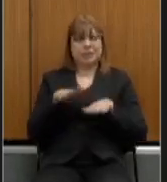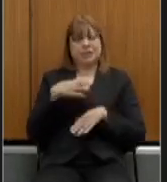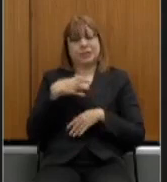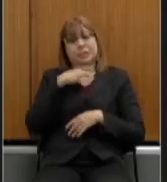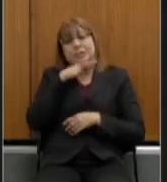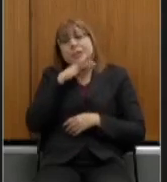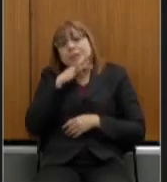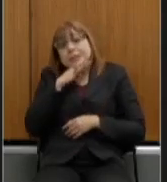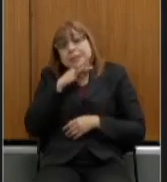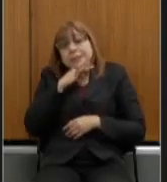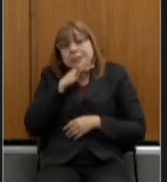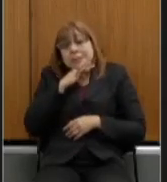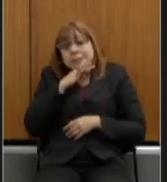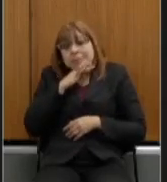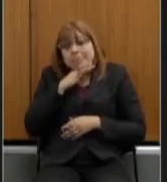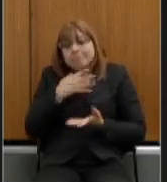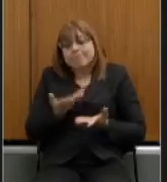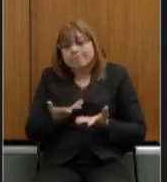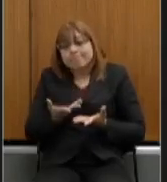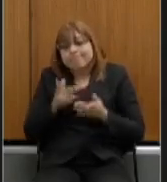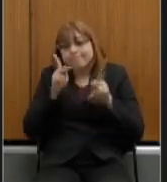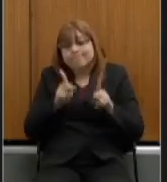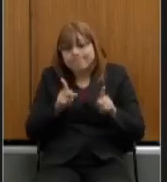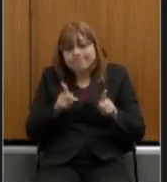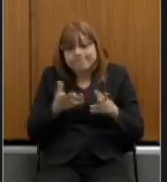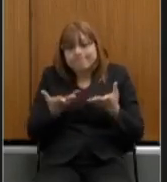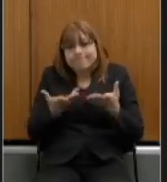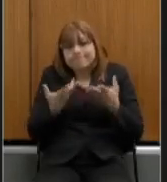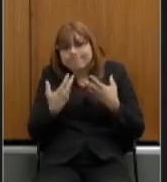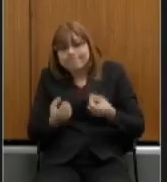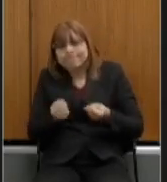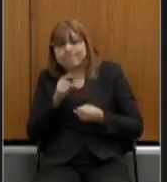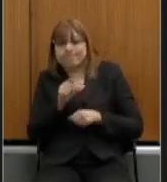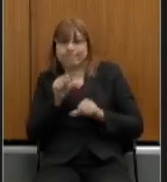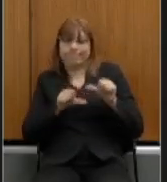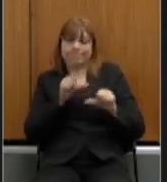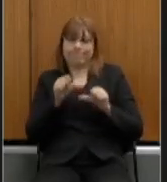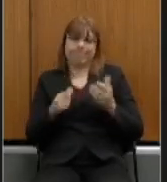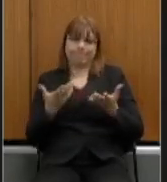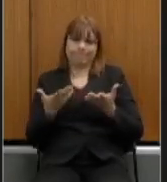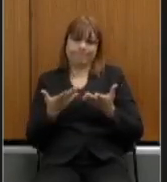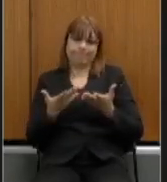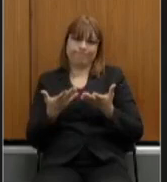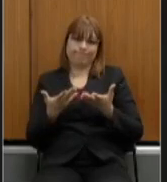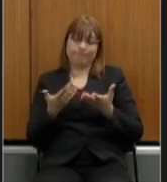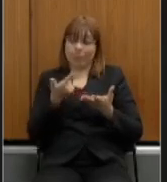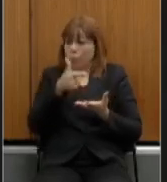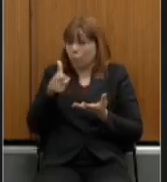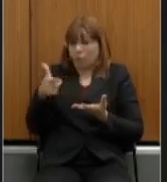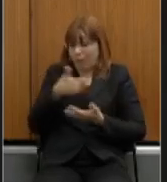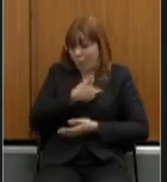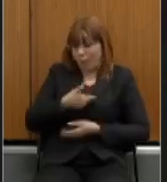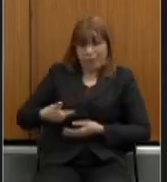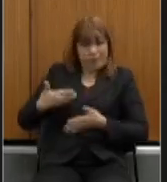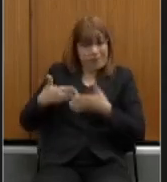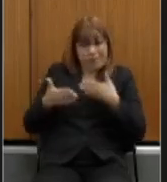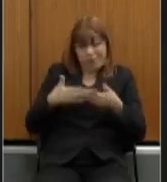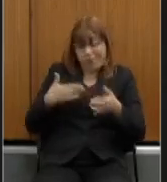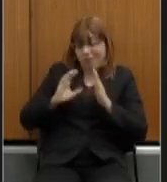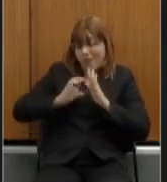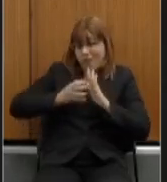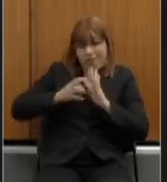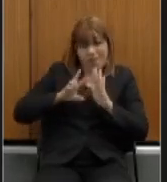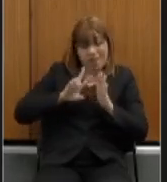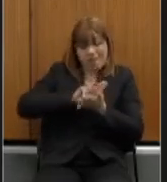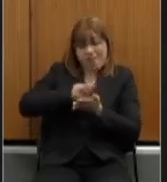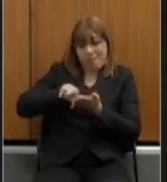quem recebe o fruto da mudança nenhum governo de qualquer partido faz o pior